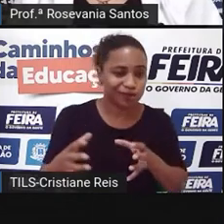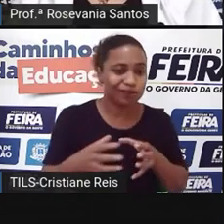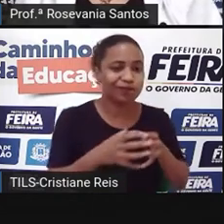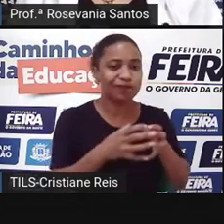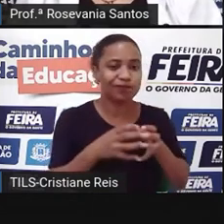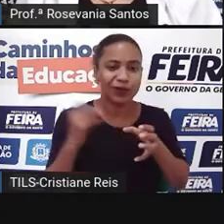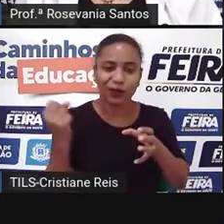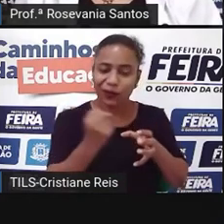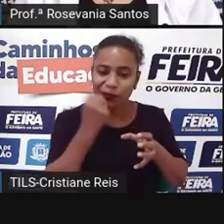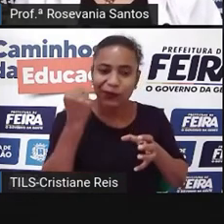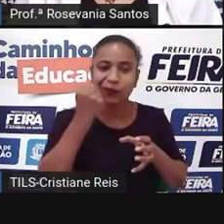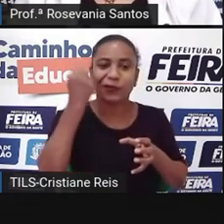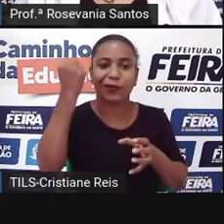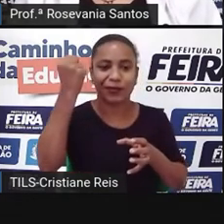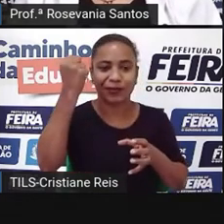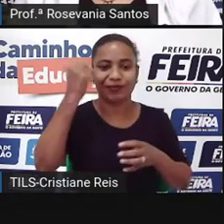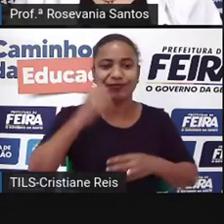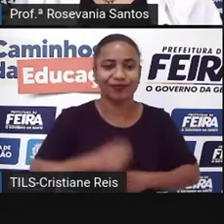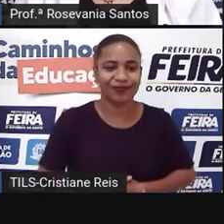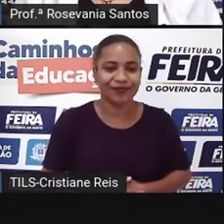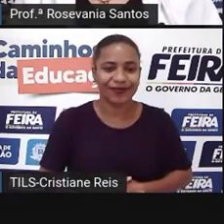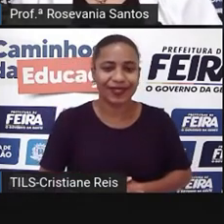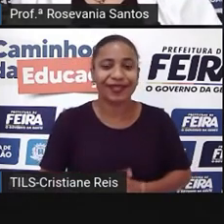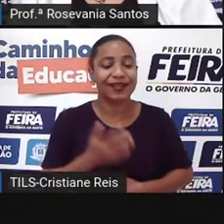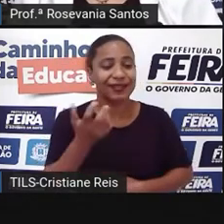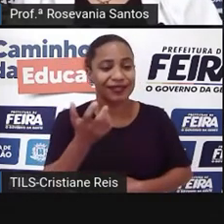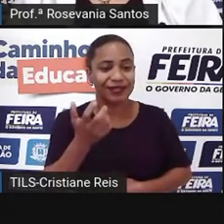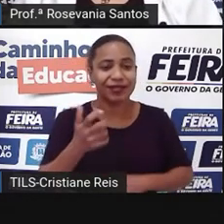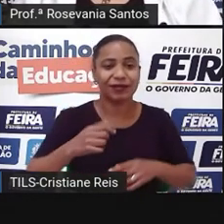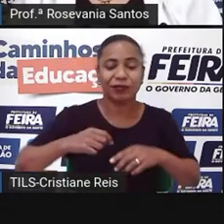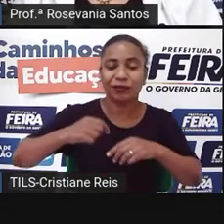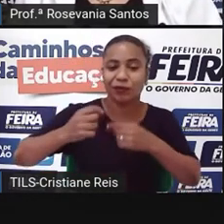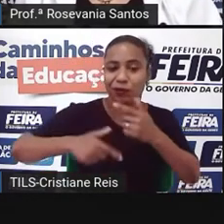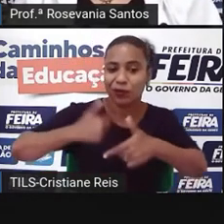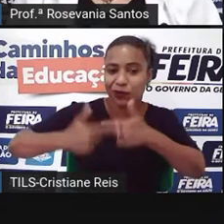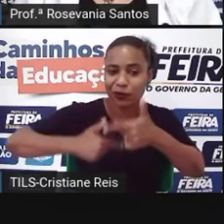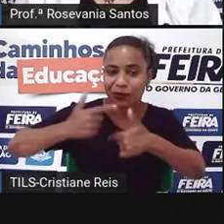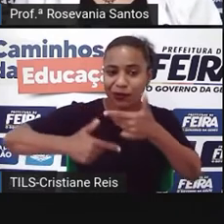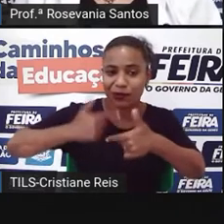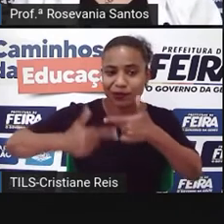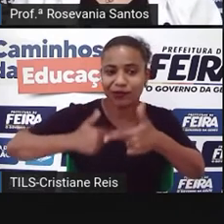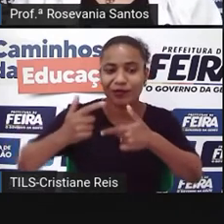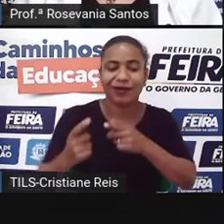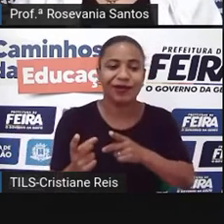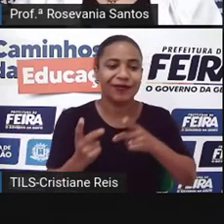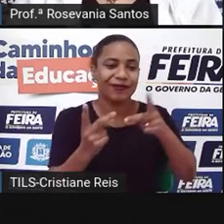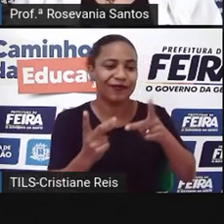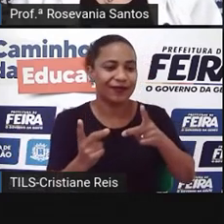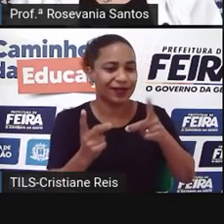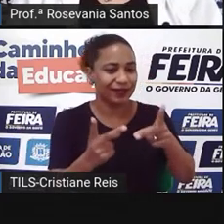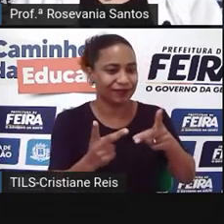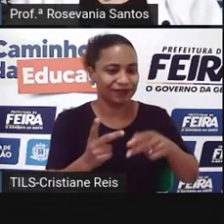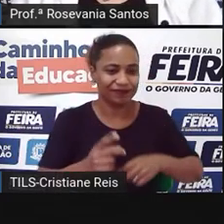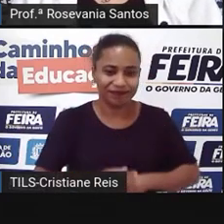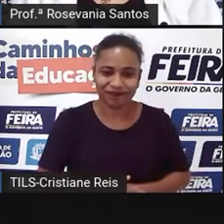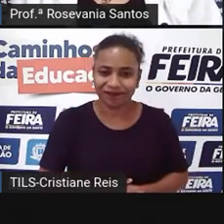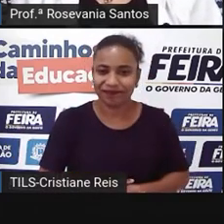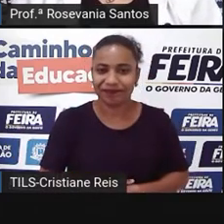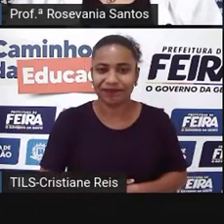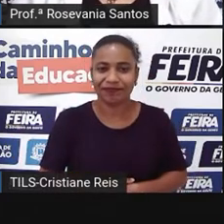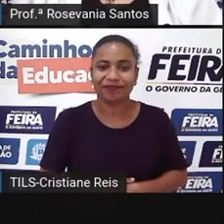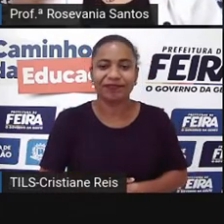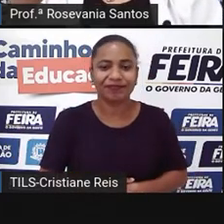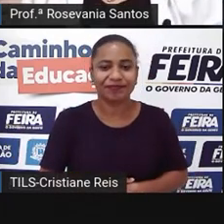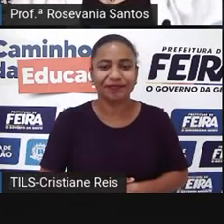o a maioria das empresas vão buscar. Eles montam suas produções lá em busca desses tipos de condições. Agora,